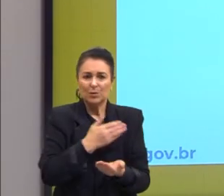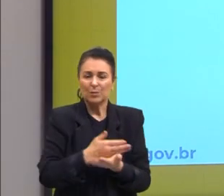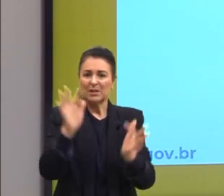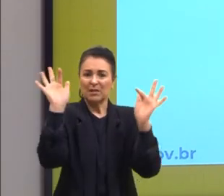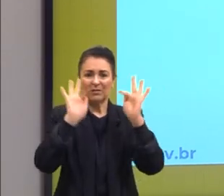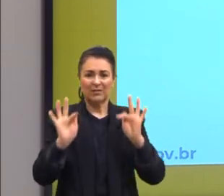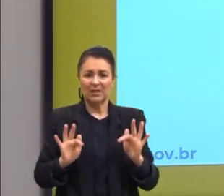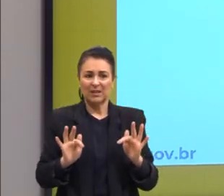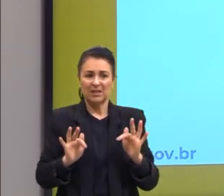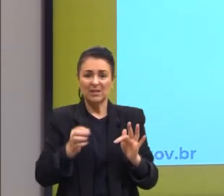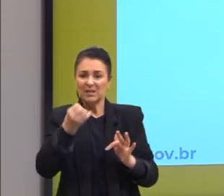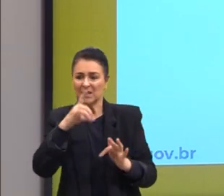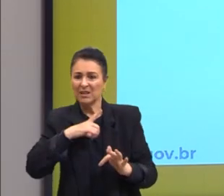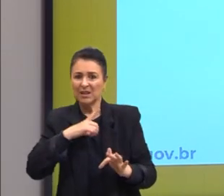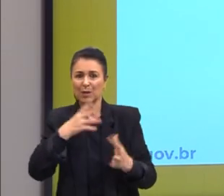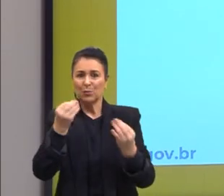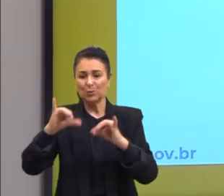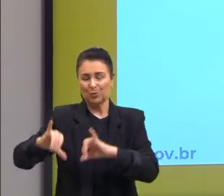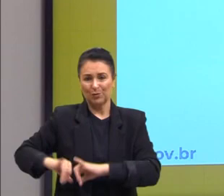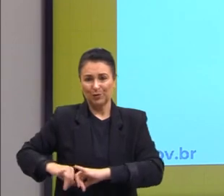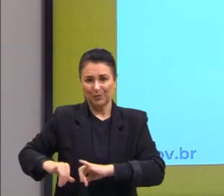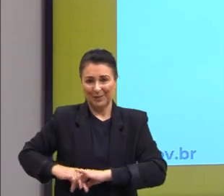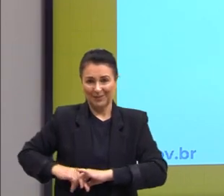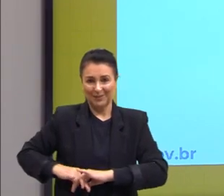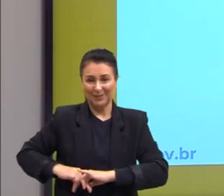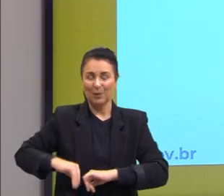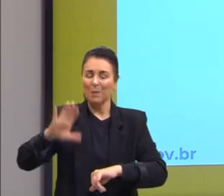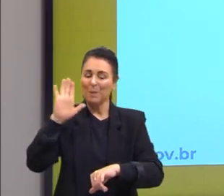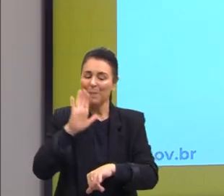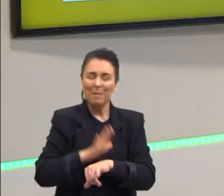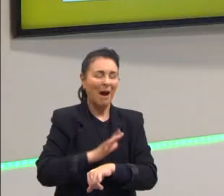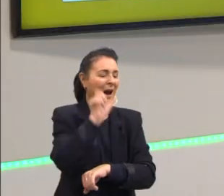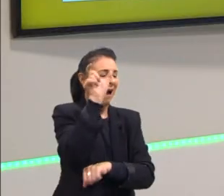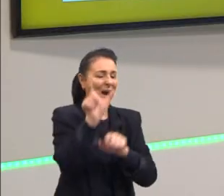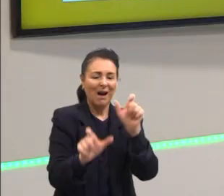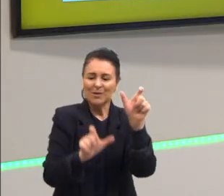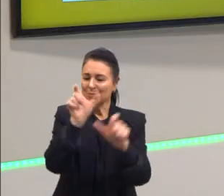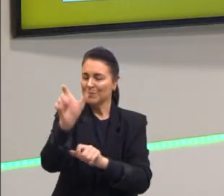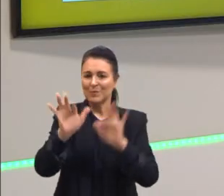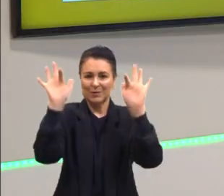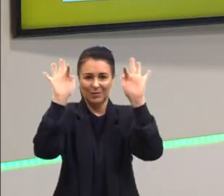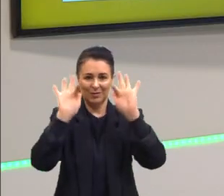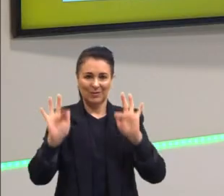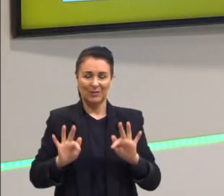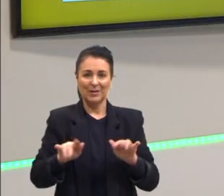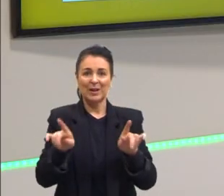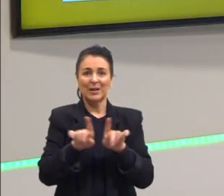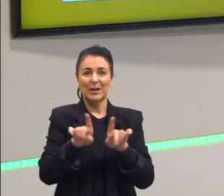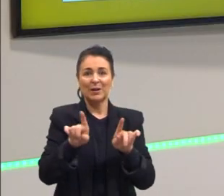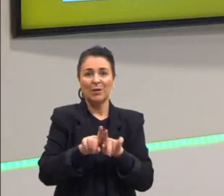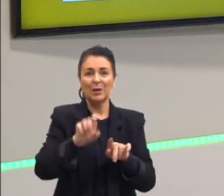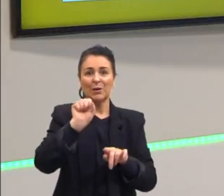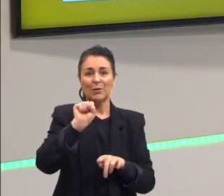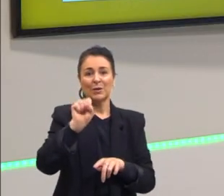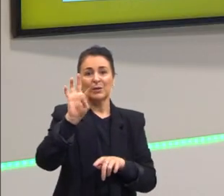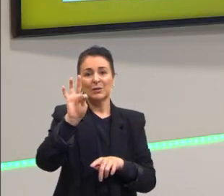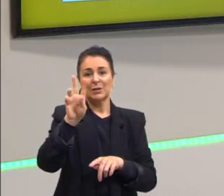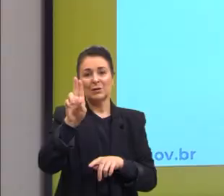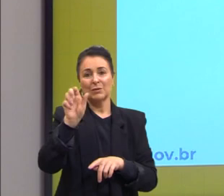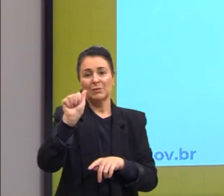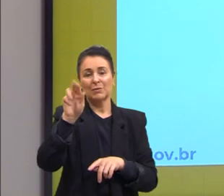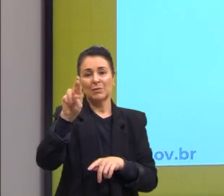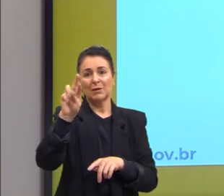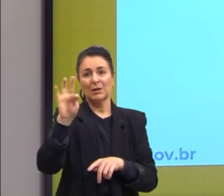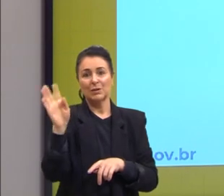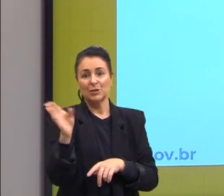maior o número de pessoas felizes, essa seria a moral para o Benton. E o Stuart Mill vai fazer o seguinte, ele vai